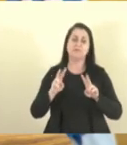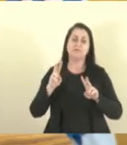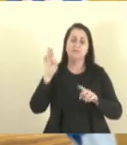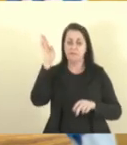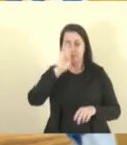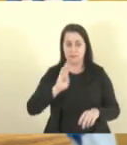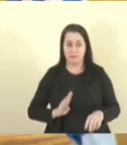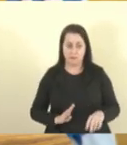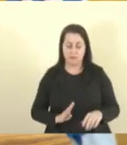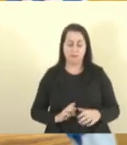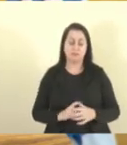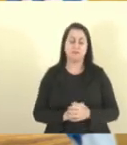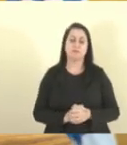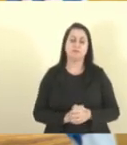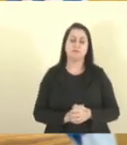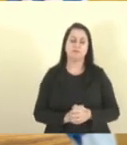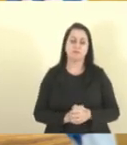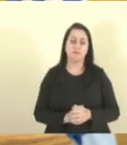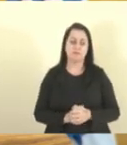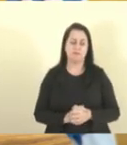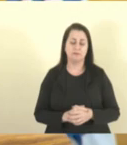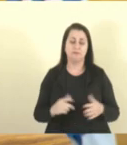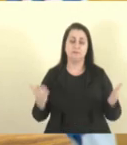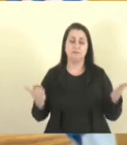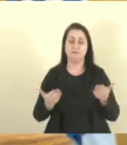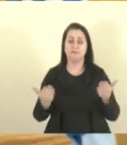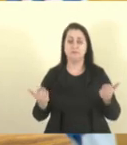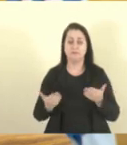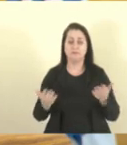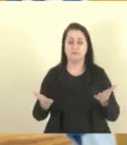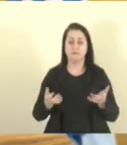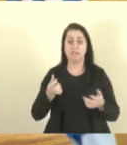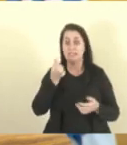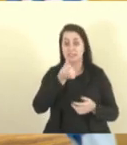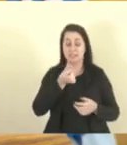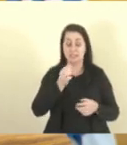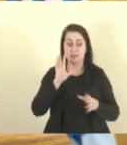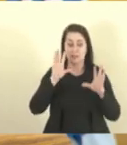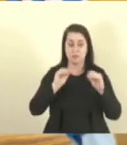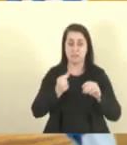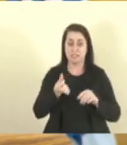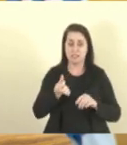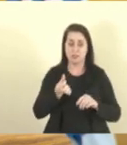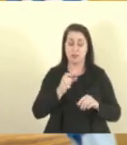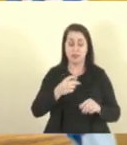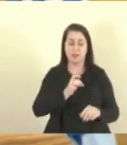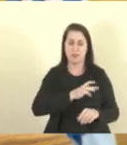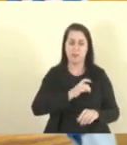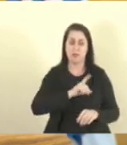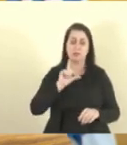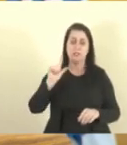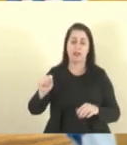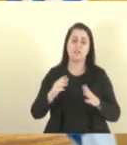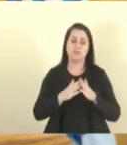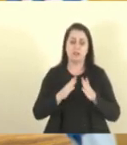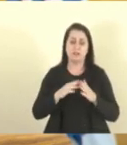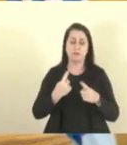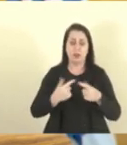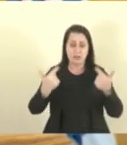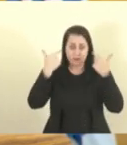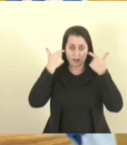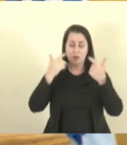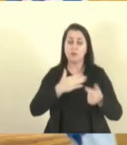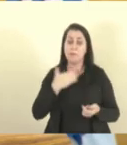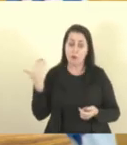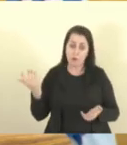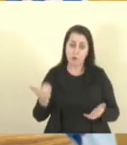país, né, hoje em dia, você, depois de seis horas, você tem medo de sair de casa, porque pode ser assaltado, e assaltado